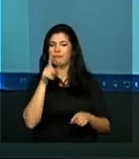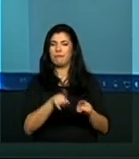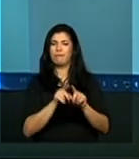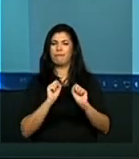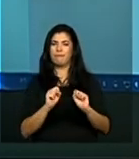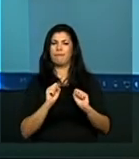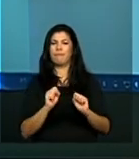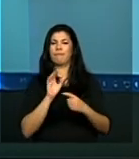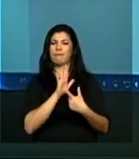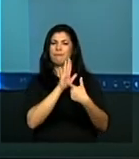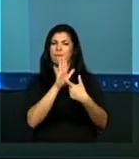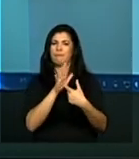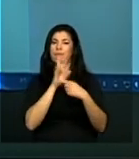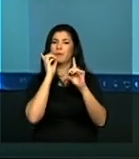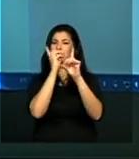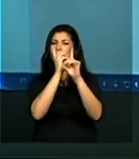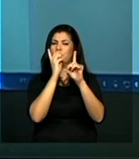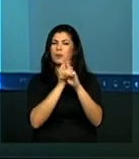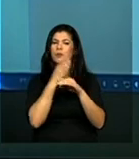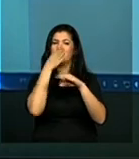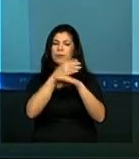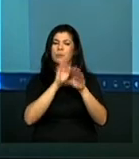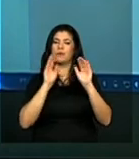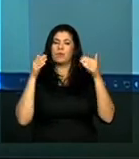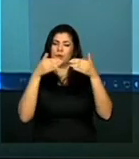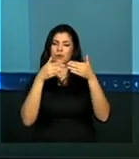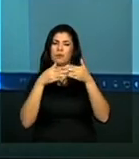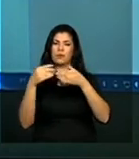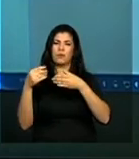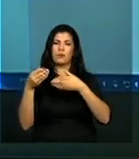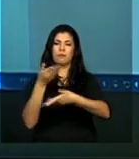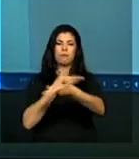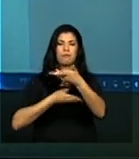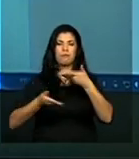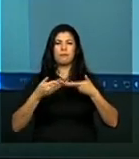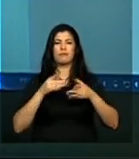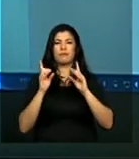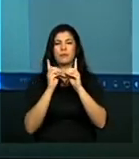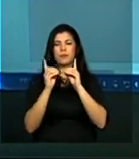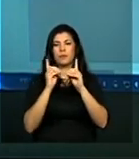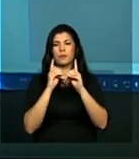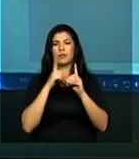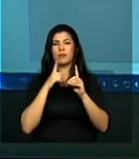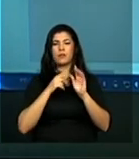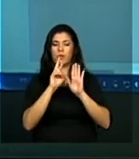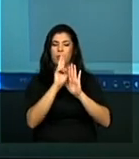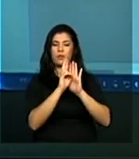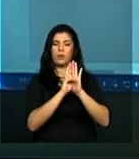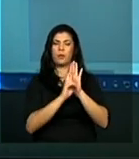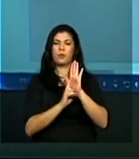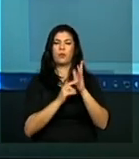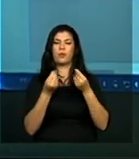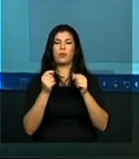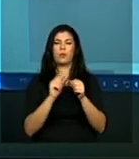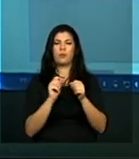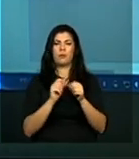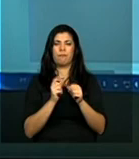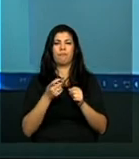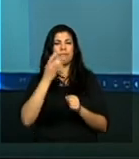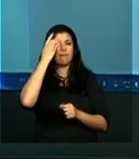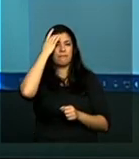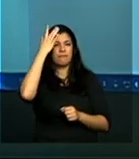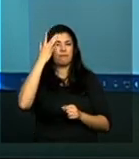eles possam se encontrar nesse espaço e trocar essas experiências. têm um roteirinho aí do que ele deve fazer para